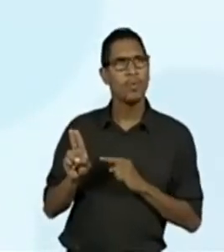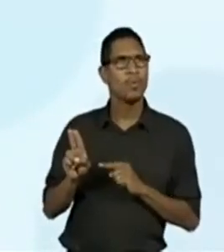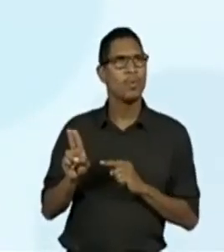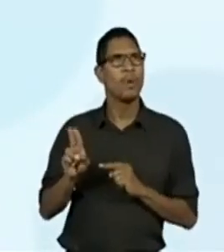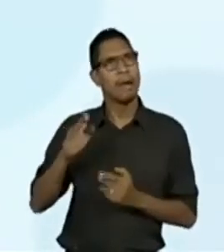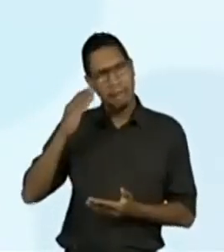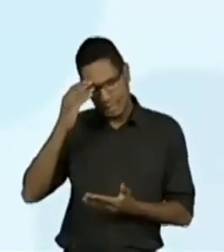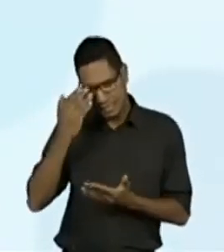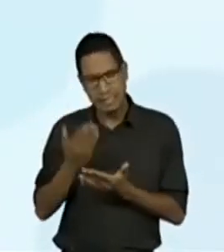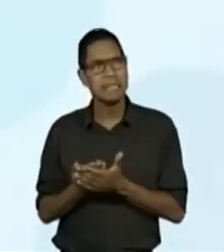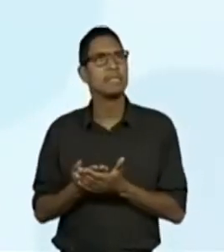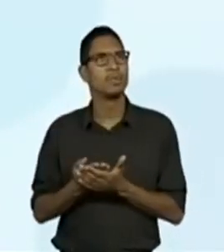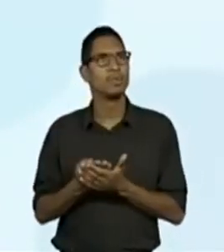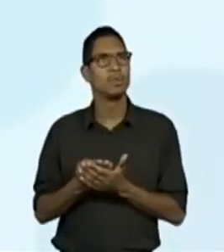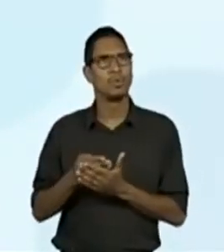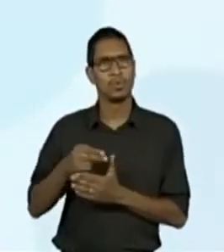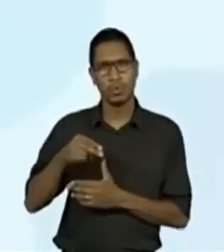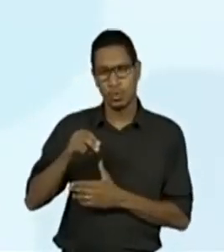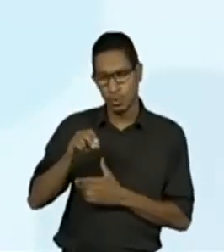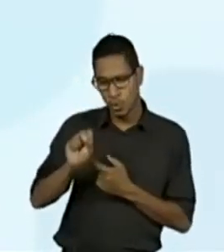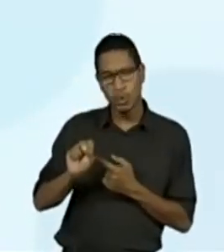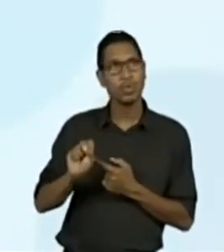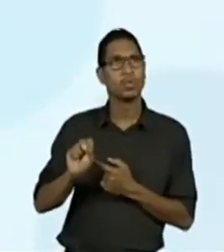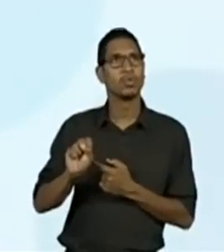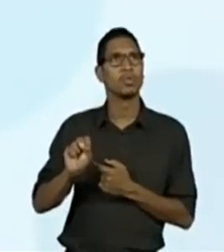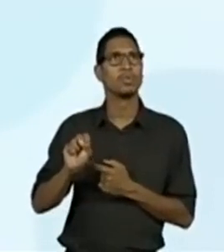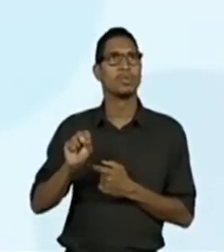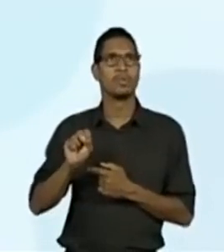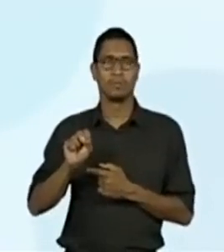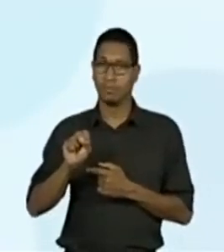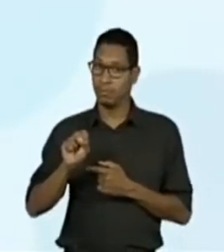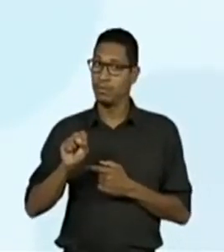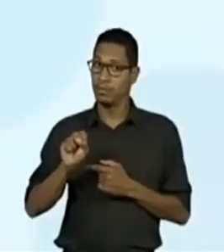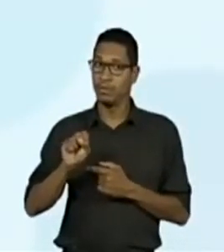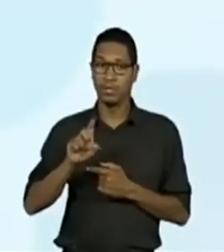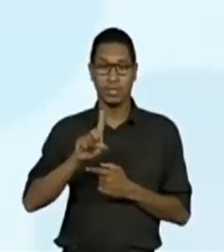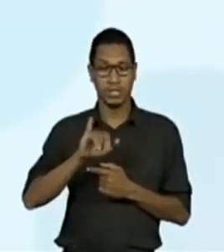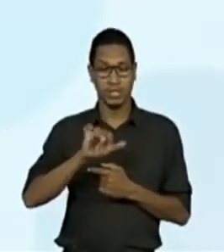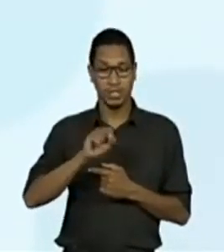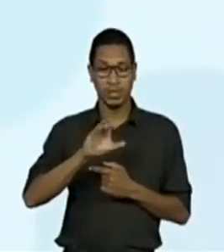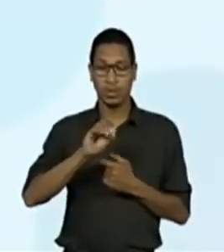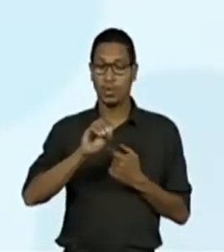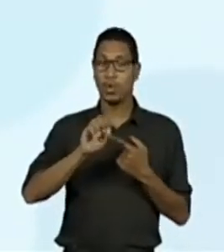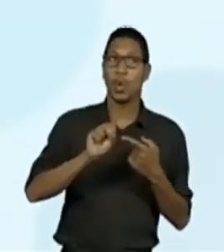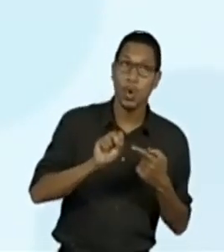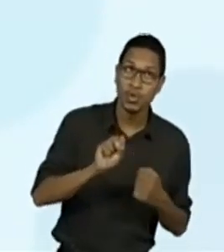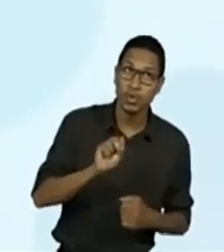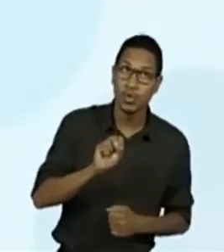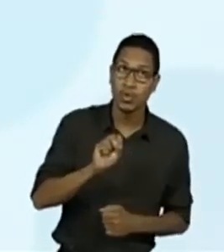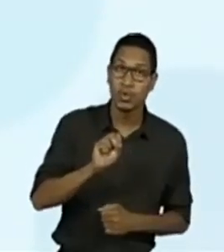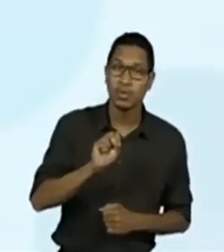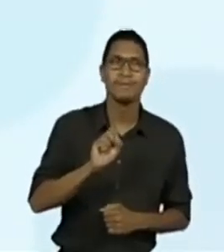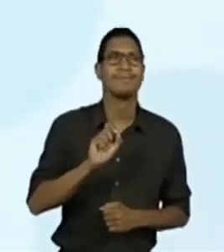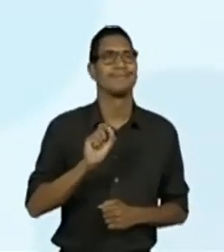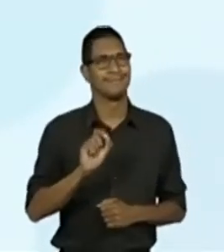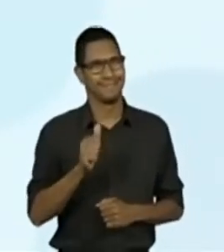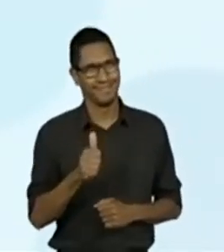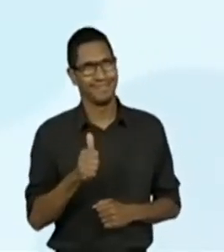como eu acredito nos discos voadores. Discos voadores, para a Cíntia. Discos